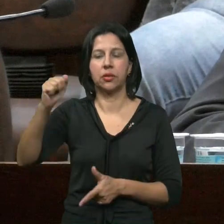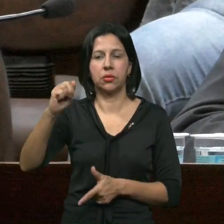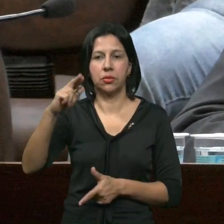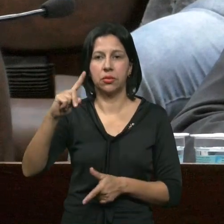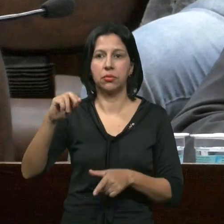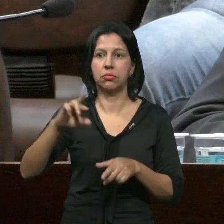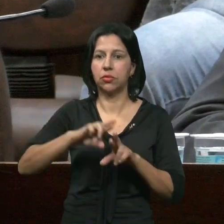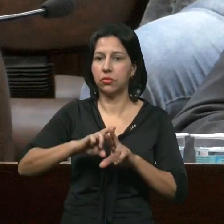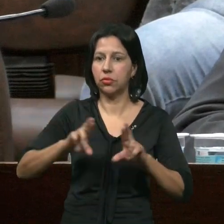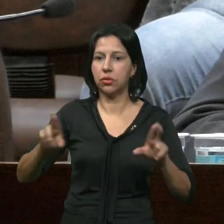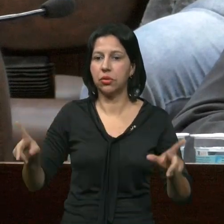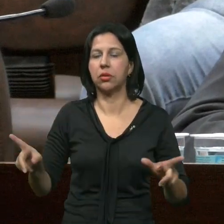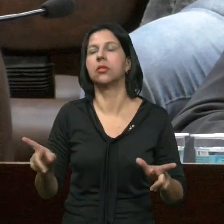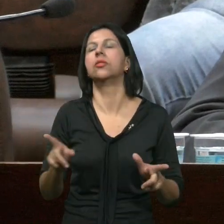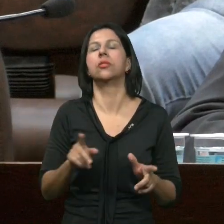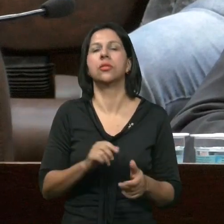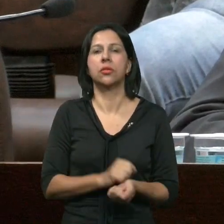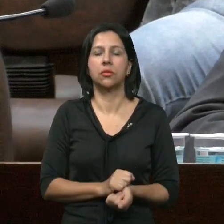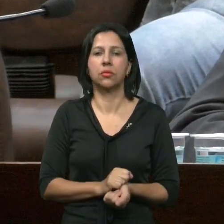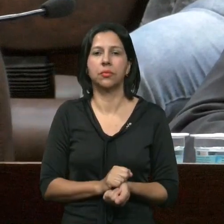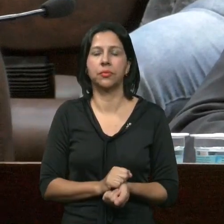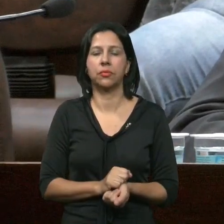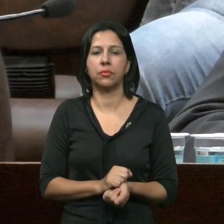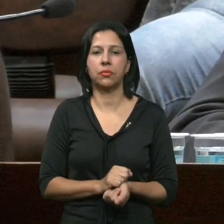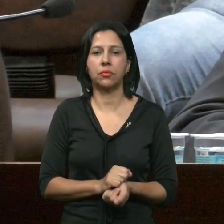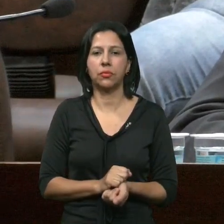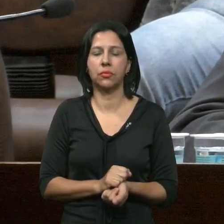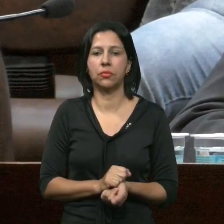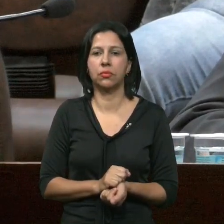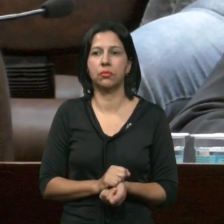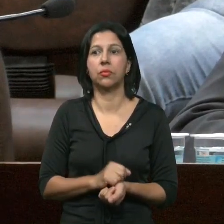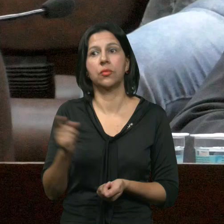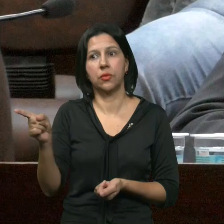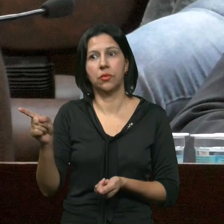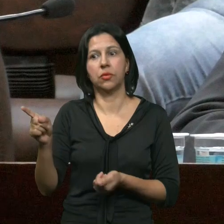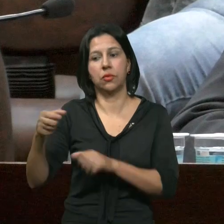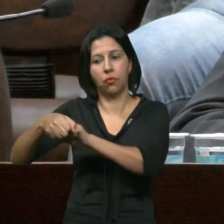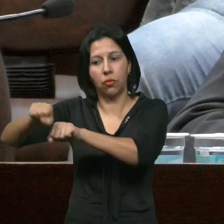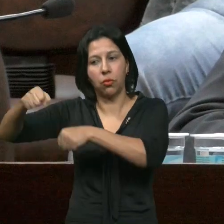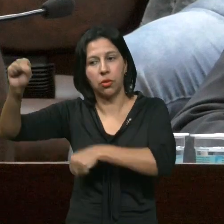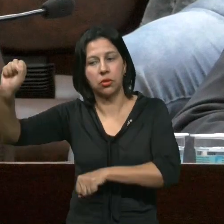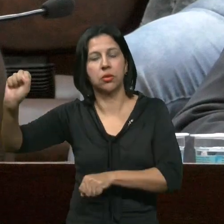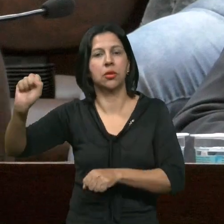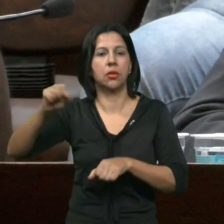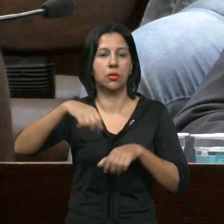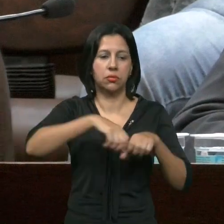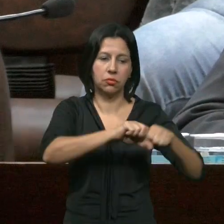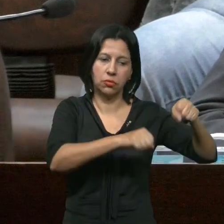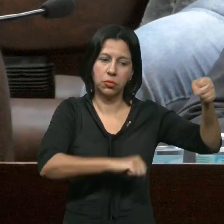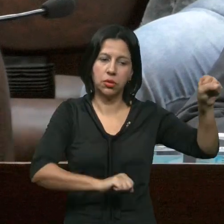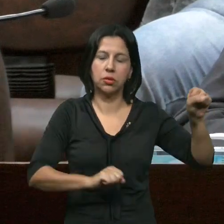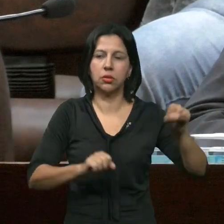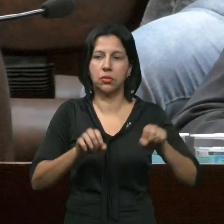diferença Não somente Na questão Da escolaridade Que no auxiliar De